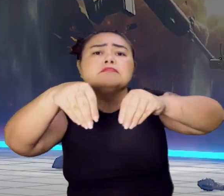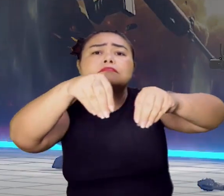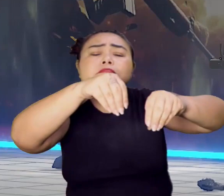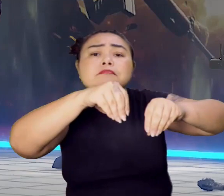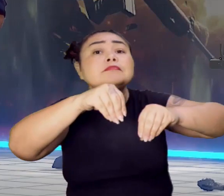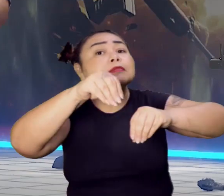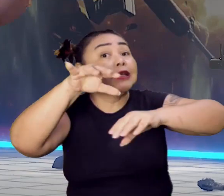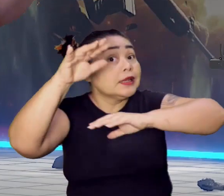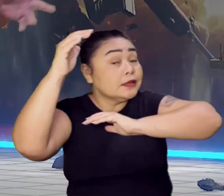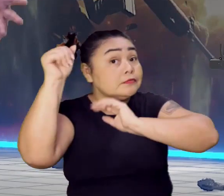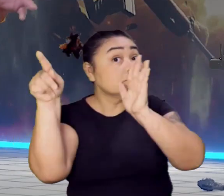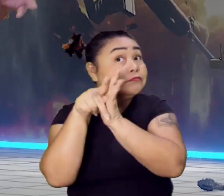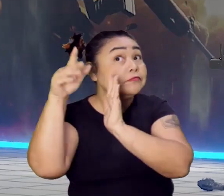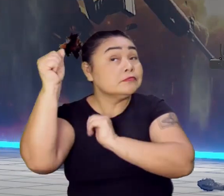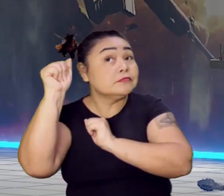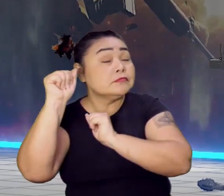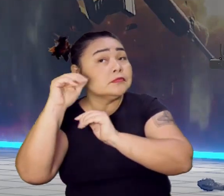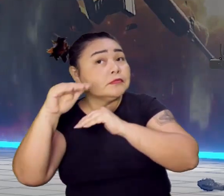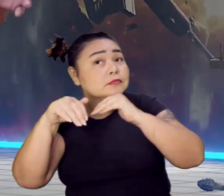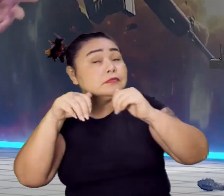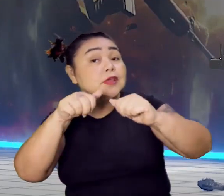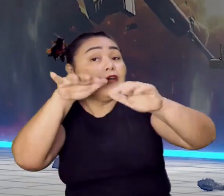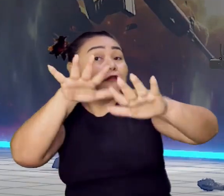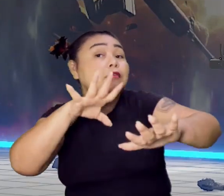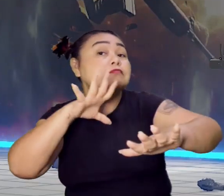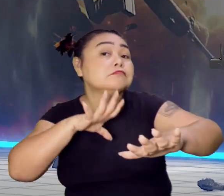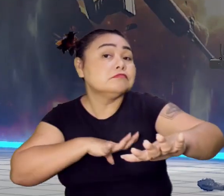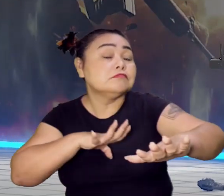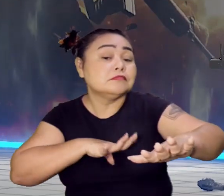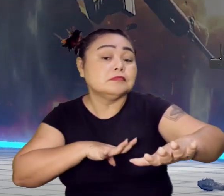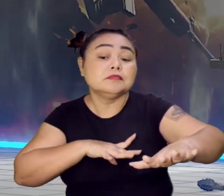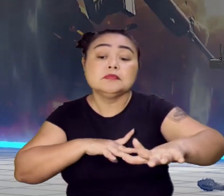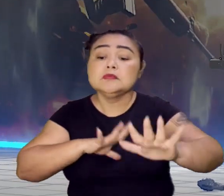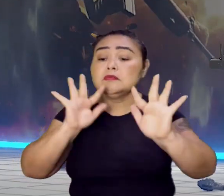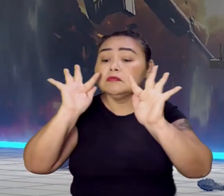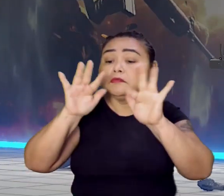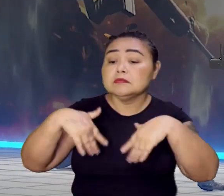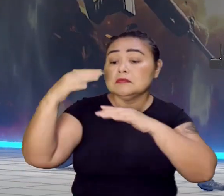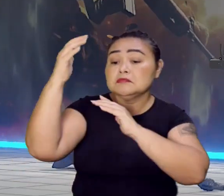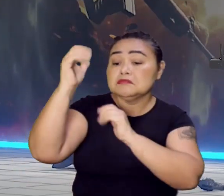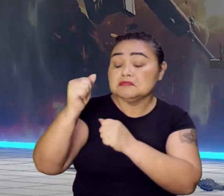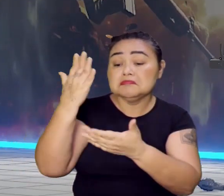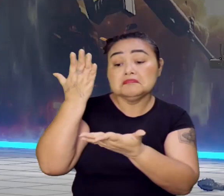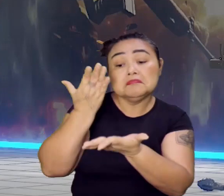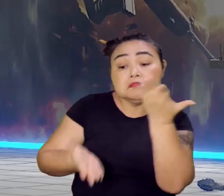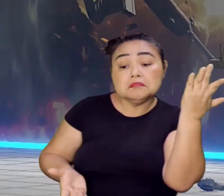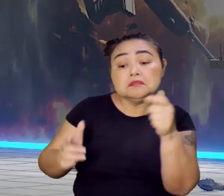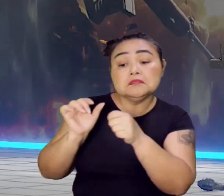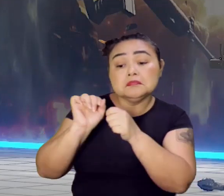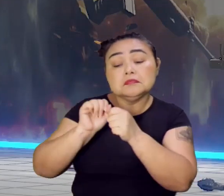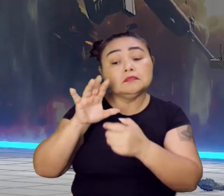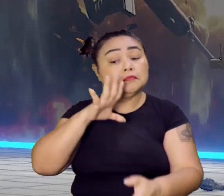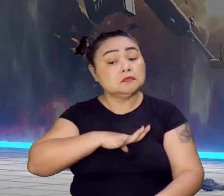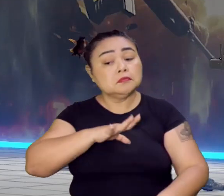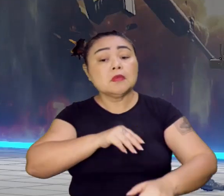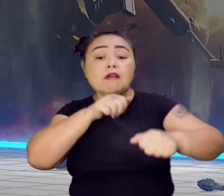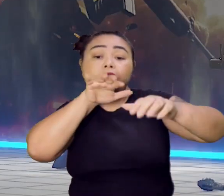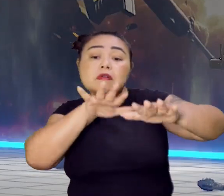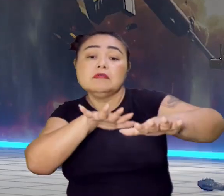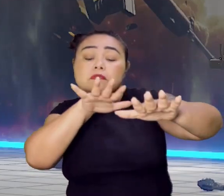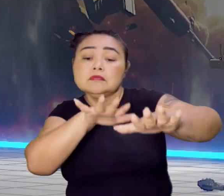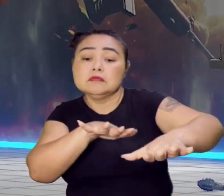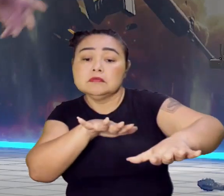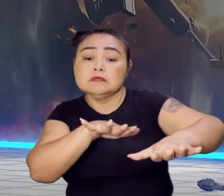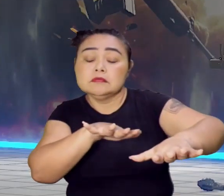Espanha. No final, aqui na América, a Espanha que saiu perdendo. Porque os portugueses vão ocupar grande parte de terra que eram da Espanha e